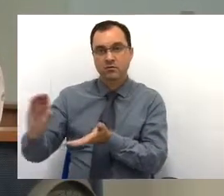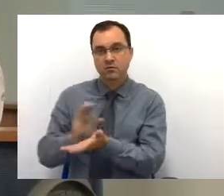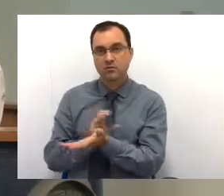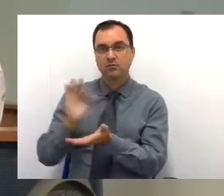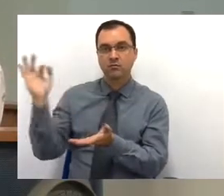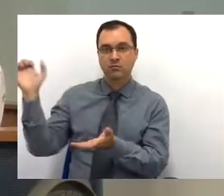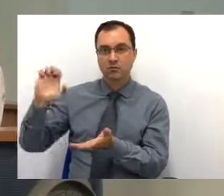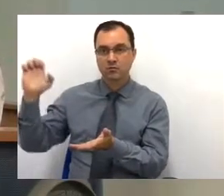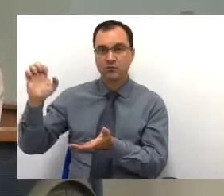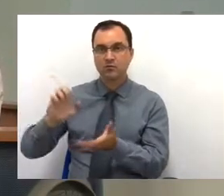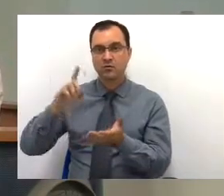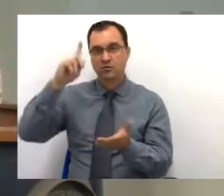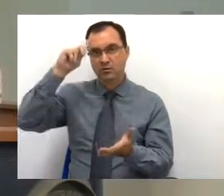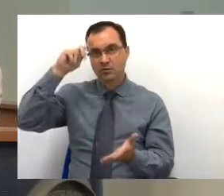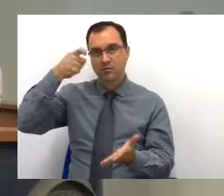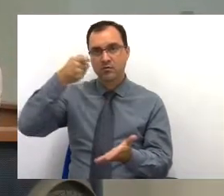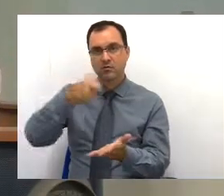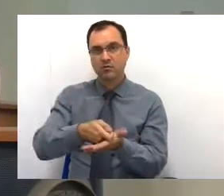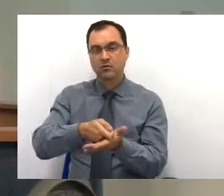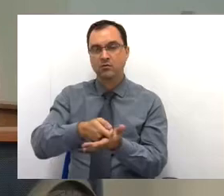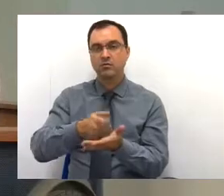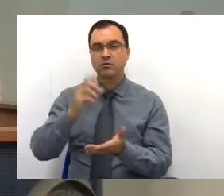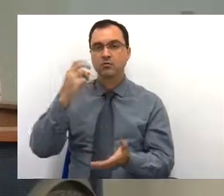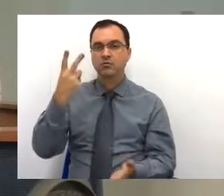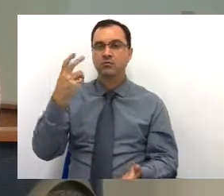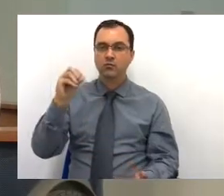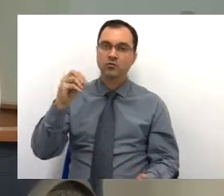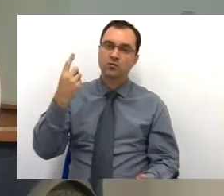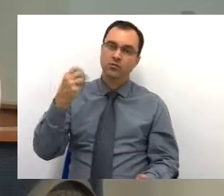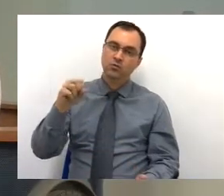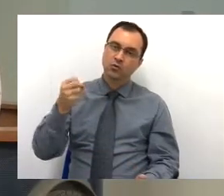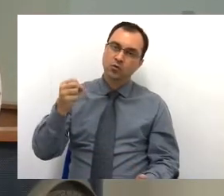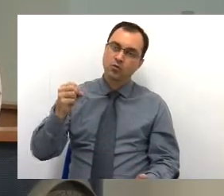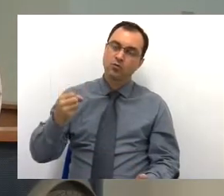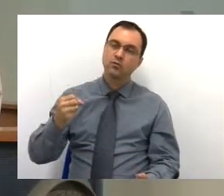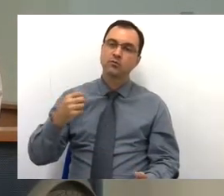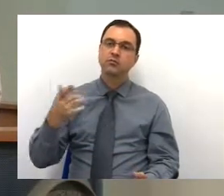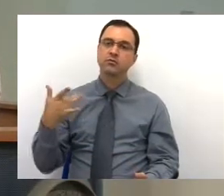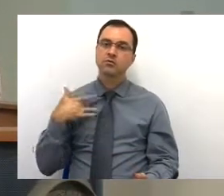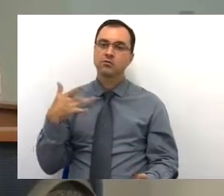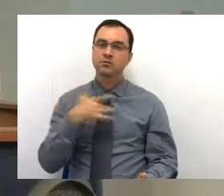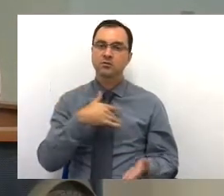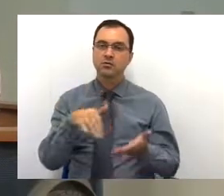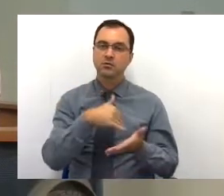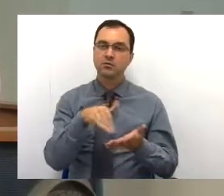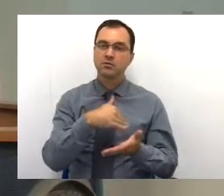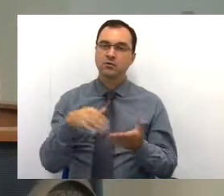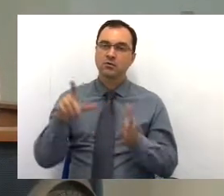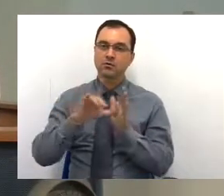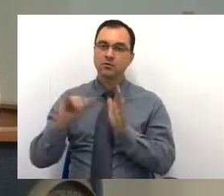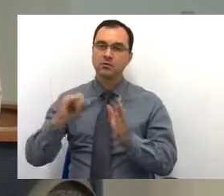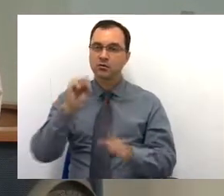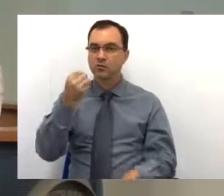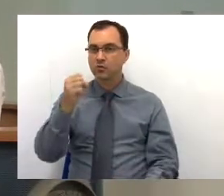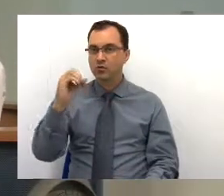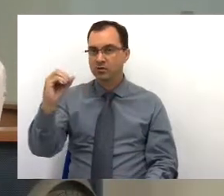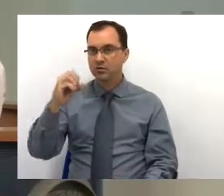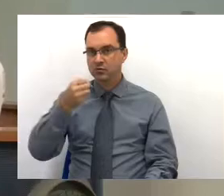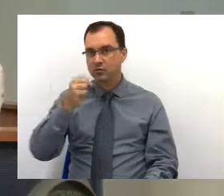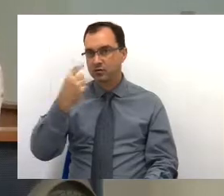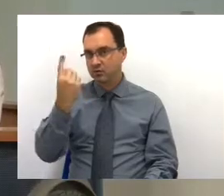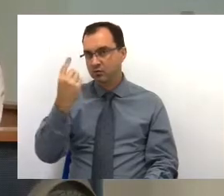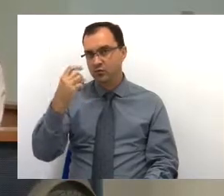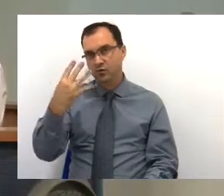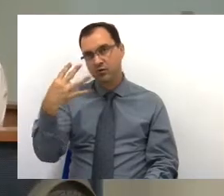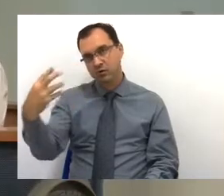53.019.2008, e do Ministério de Saúde, as leis federais 8080 e 81